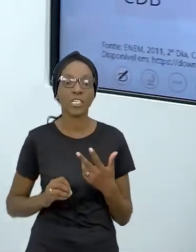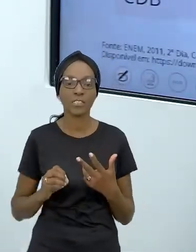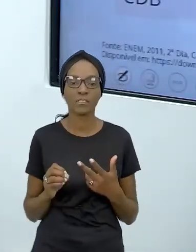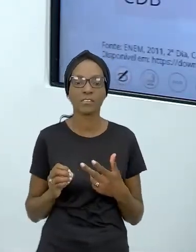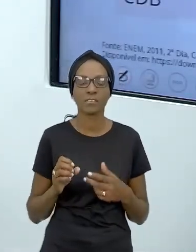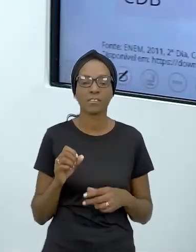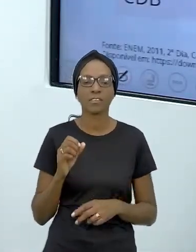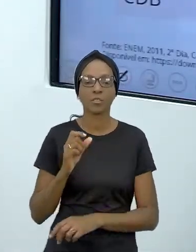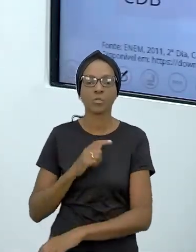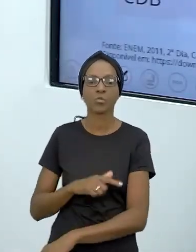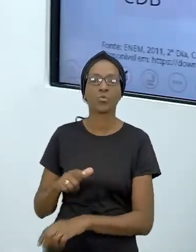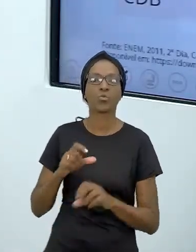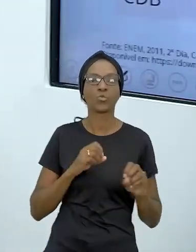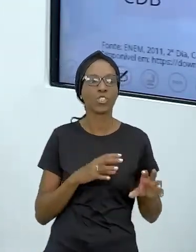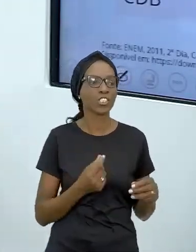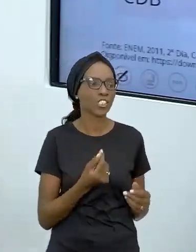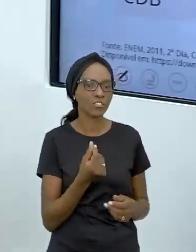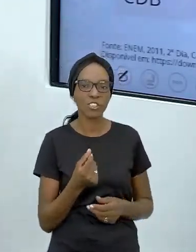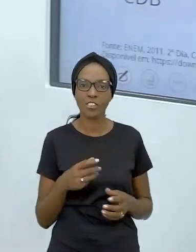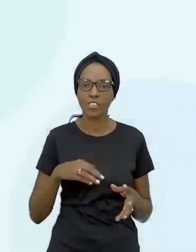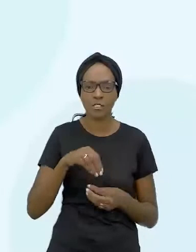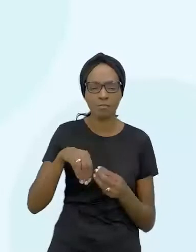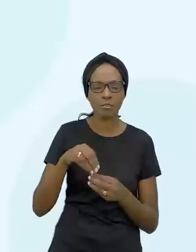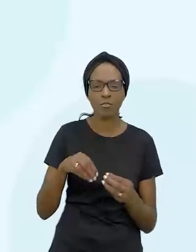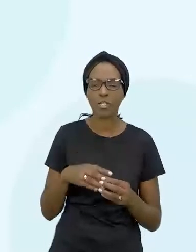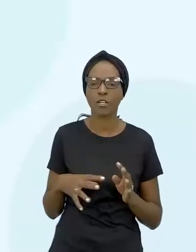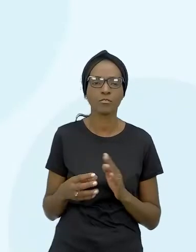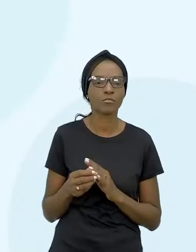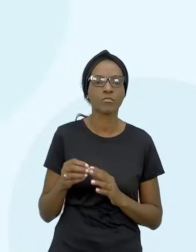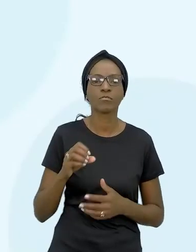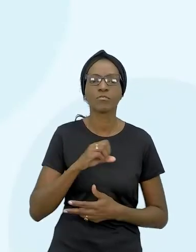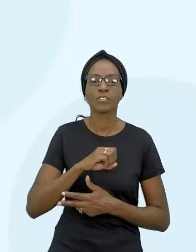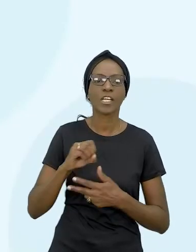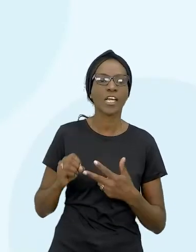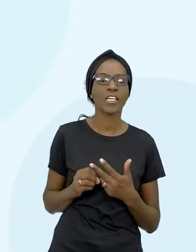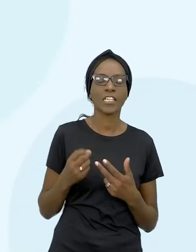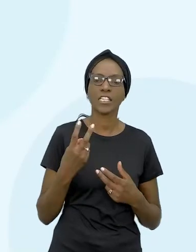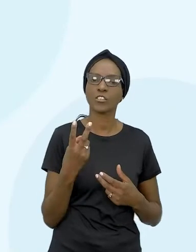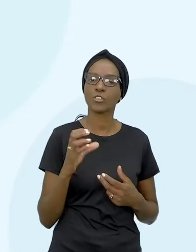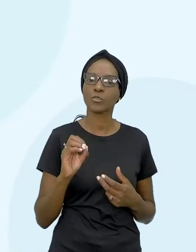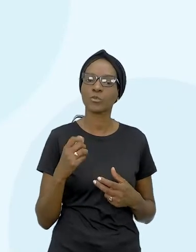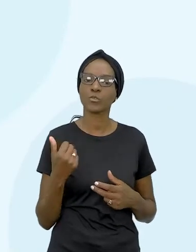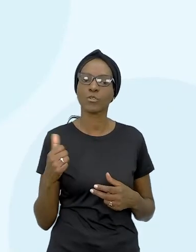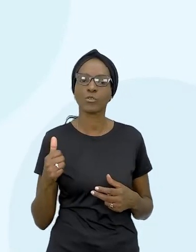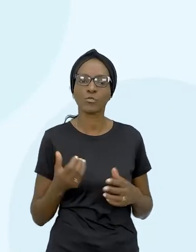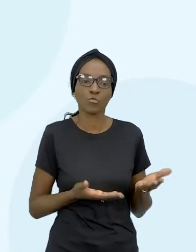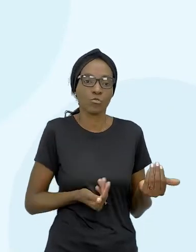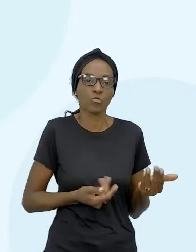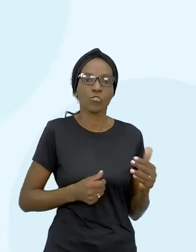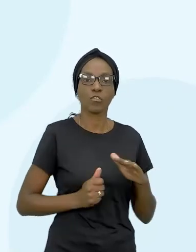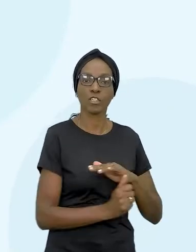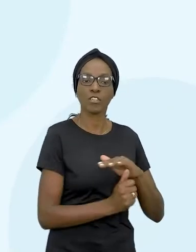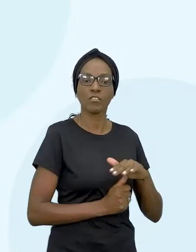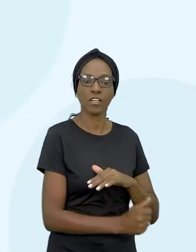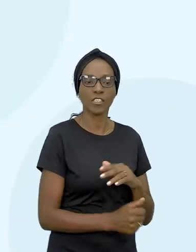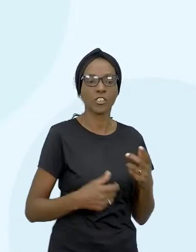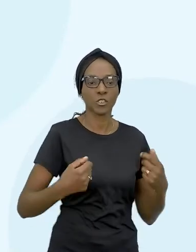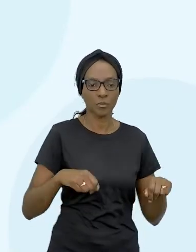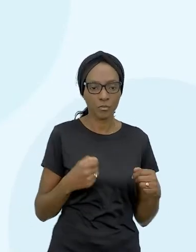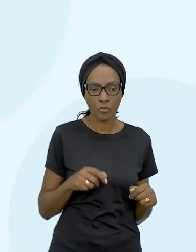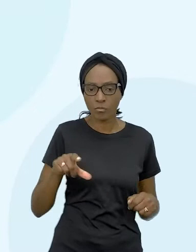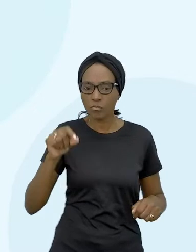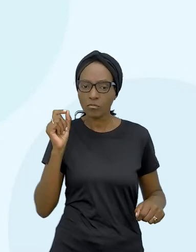e uma educação financeira tudo misturado vamos lá o Enem de 2011 um jovem investidor precisa escolher qual